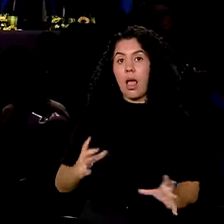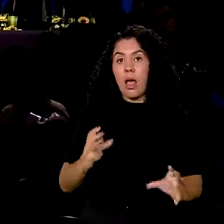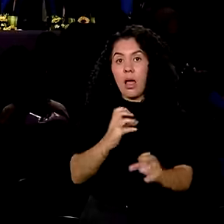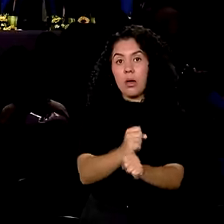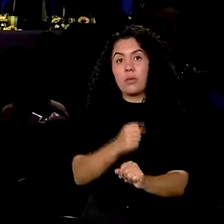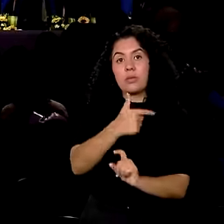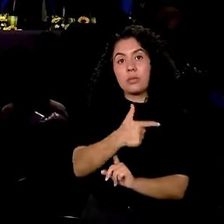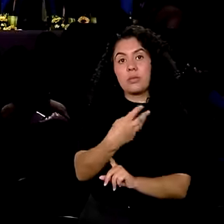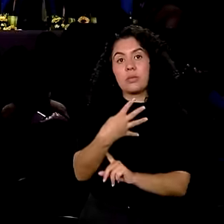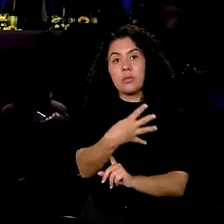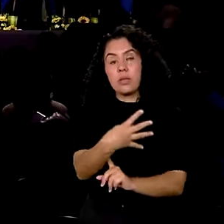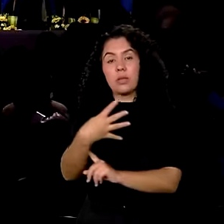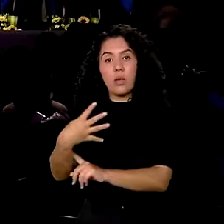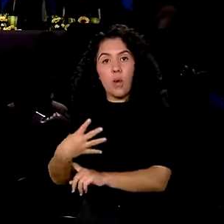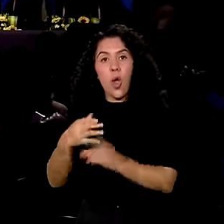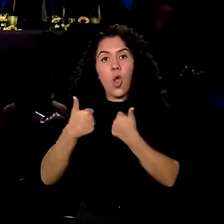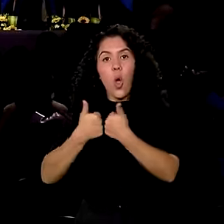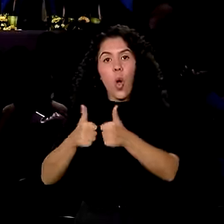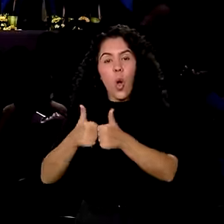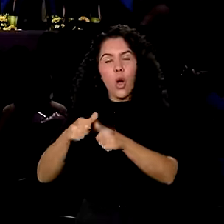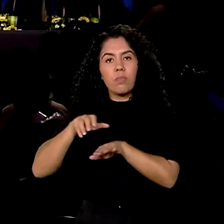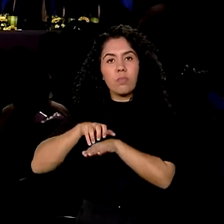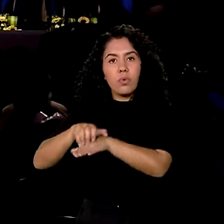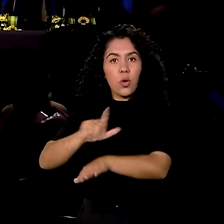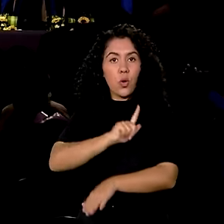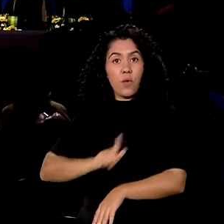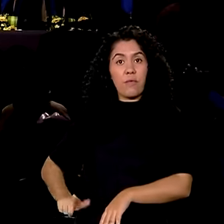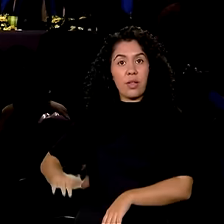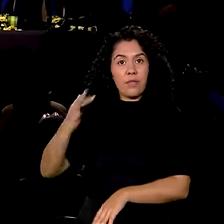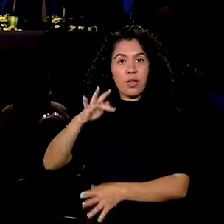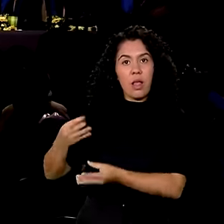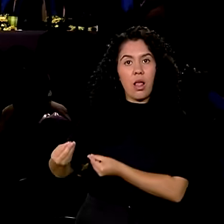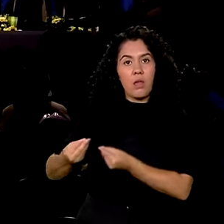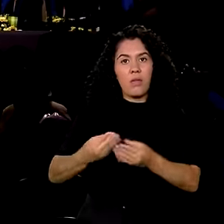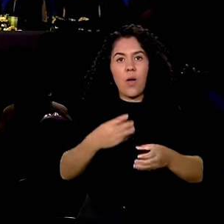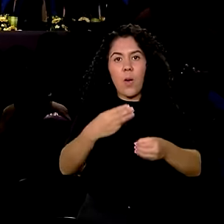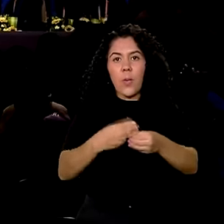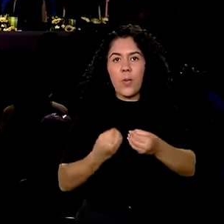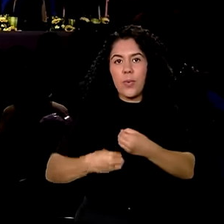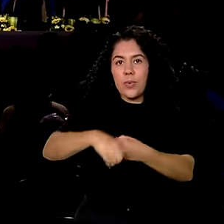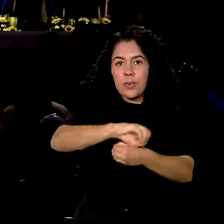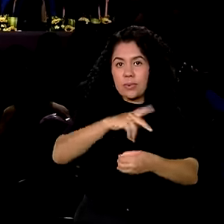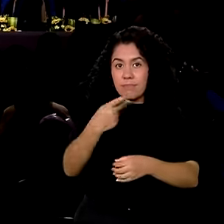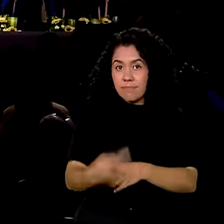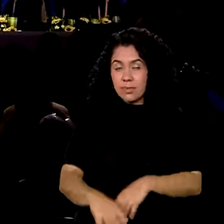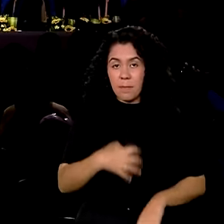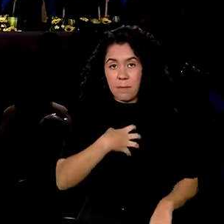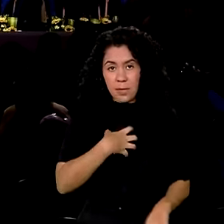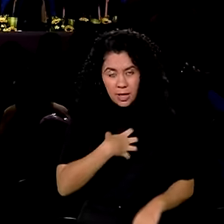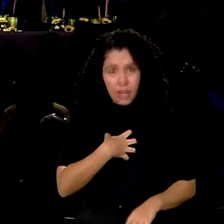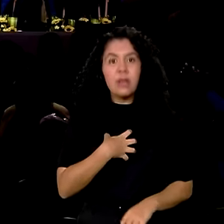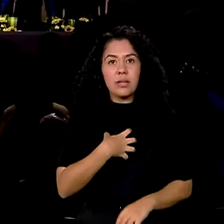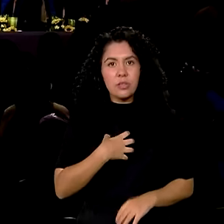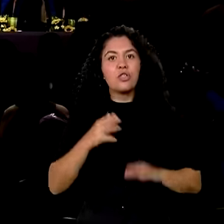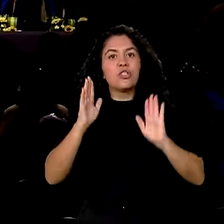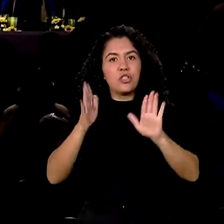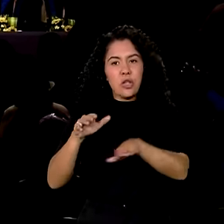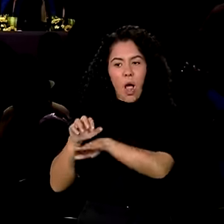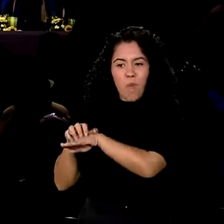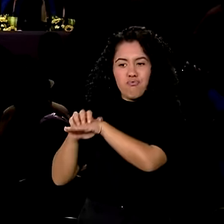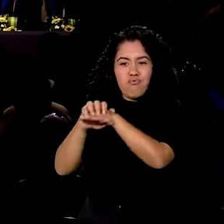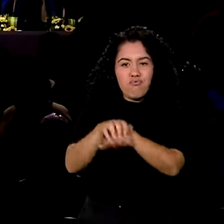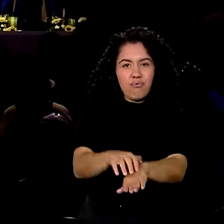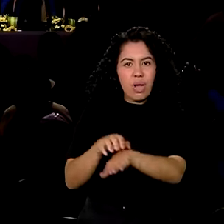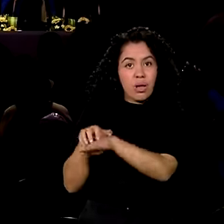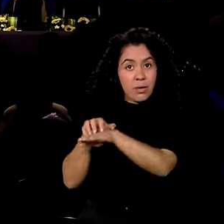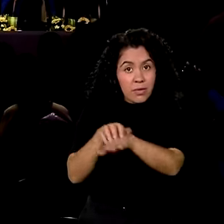ônibus financiados pelo governo federal para os municípios baianos. Esses ônibus já estão chegando, prefeitos.